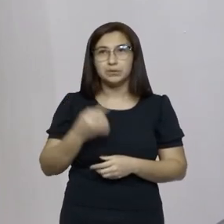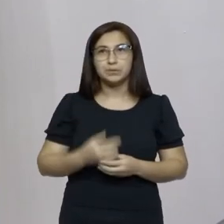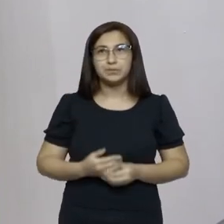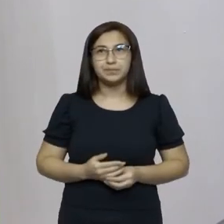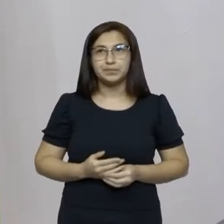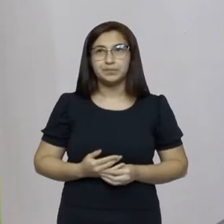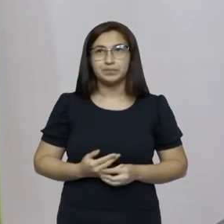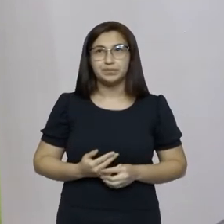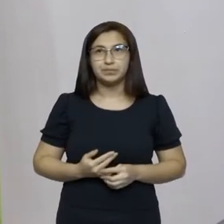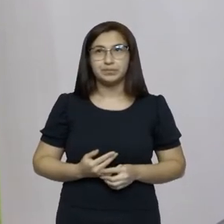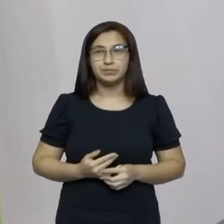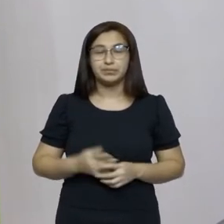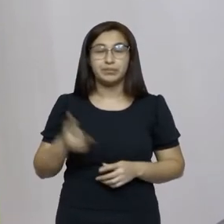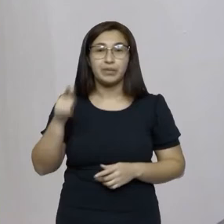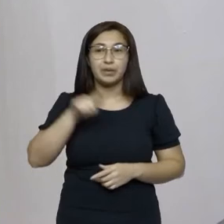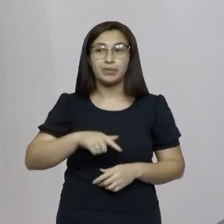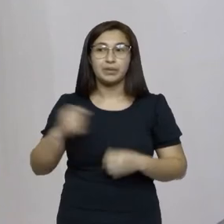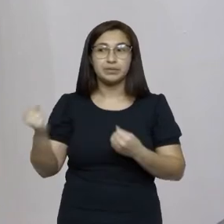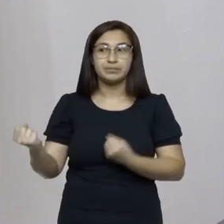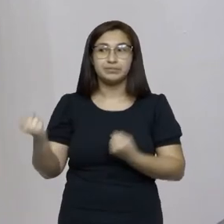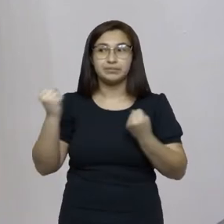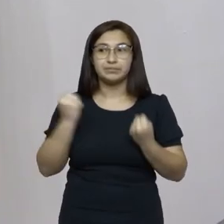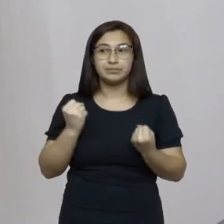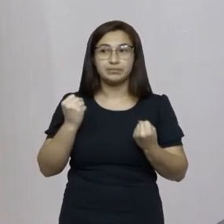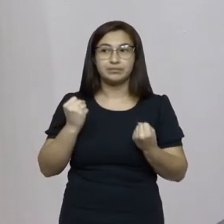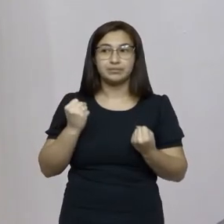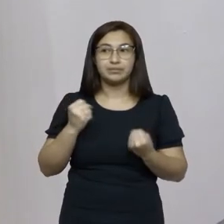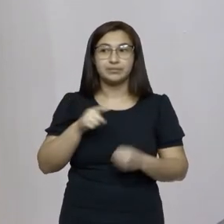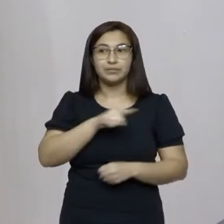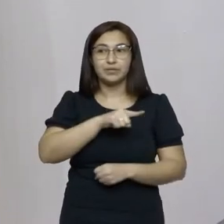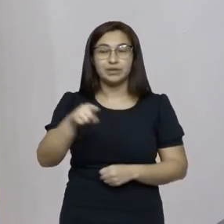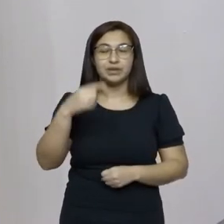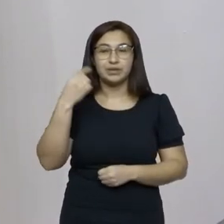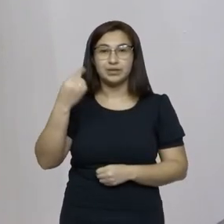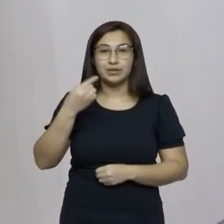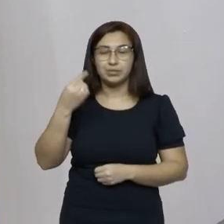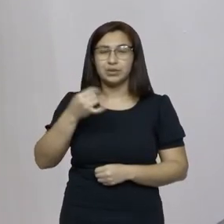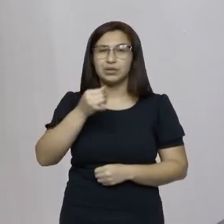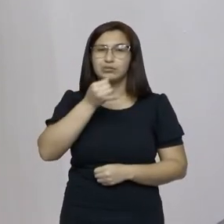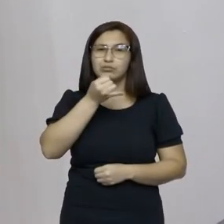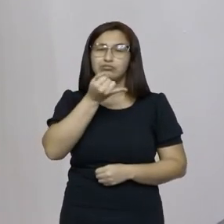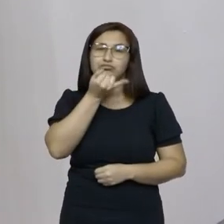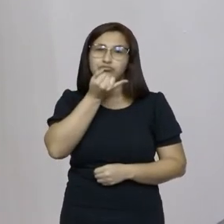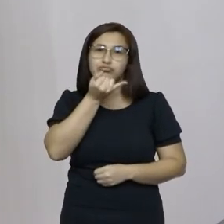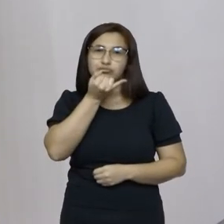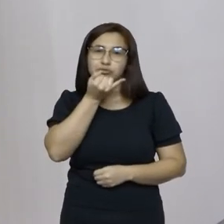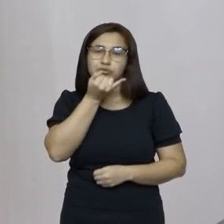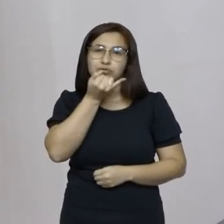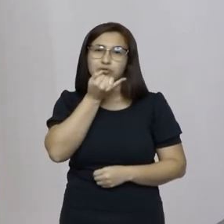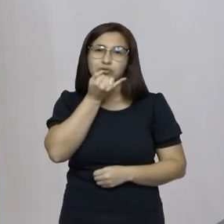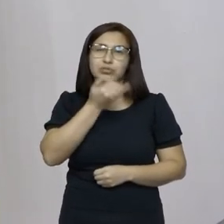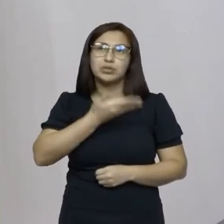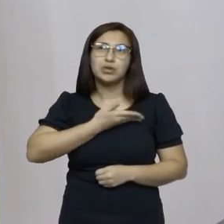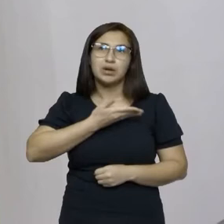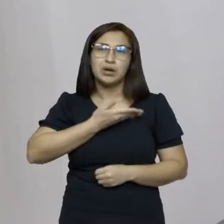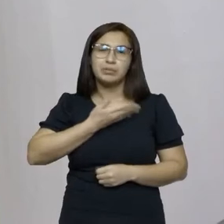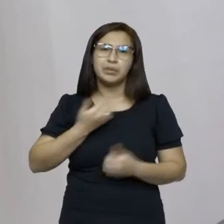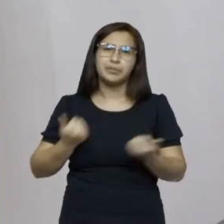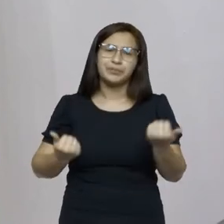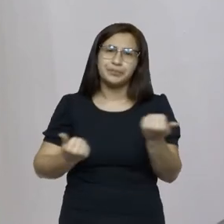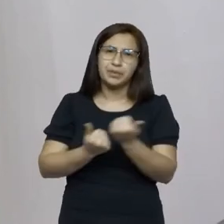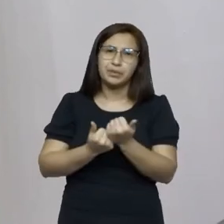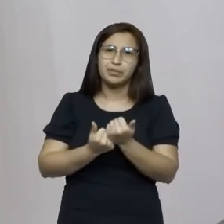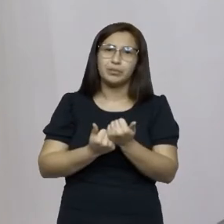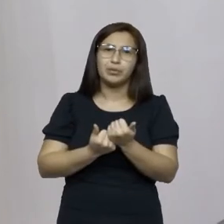gostaria de reforçar aos nobres deputados desculpa os colegas o apoio ao